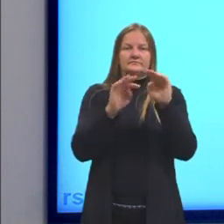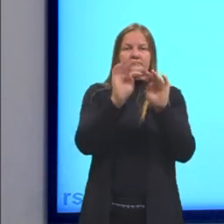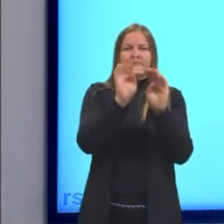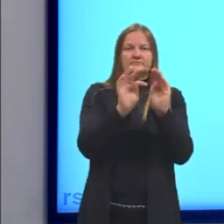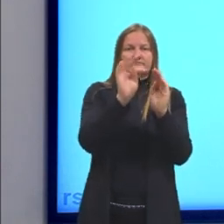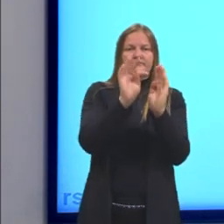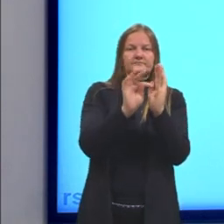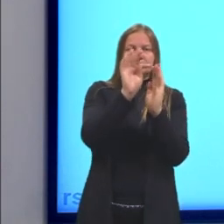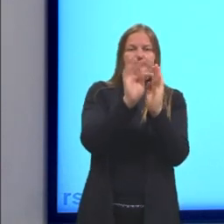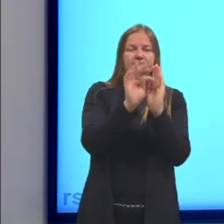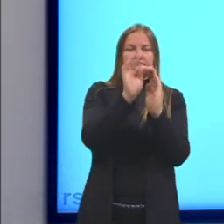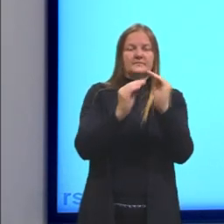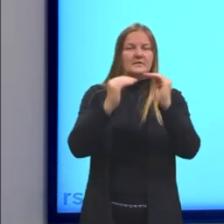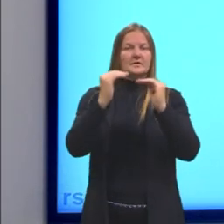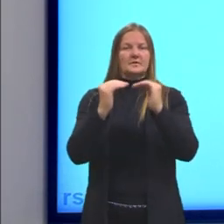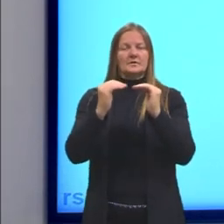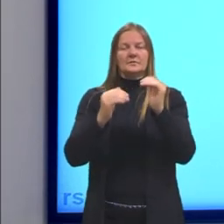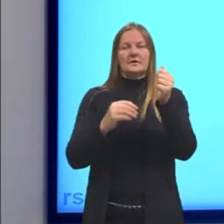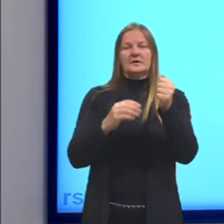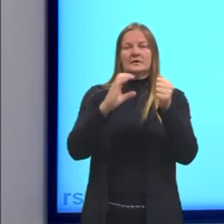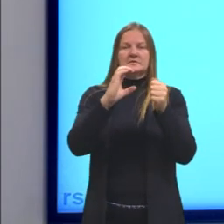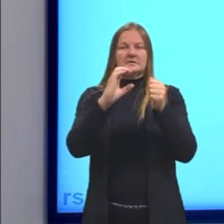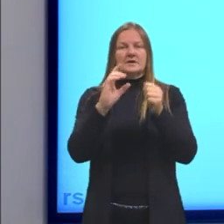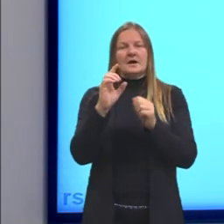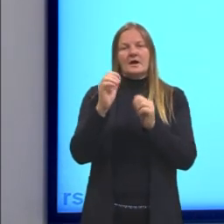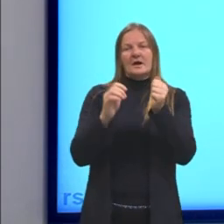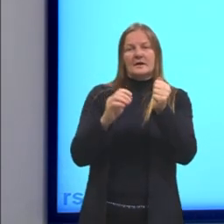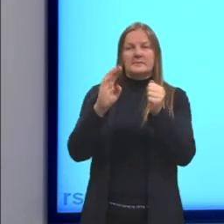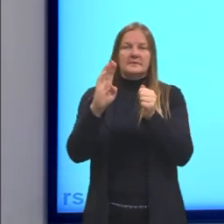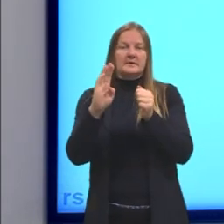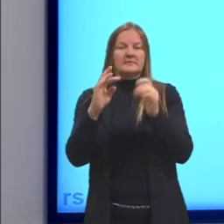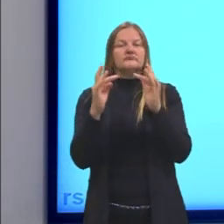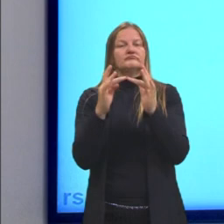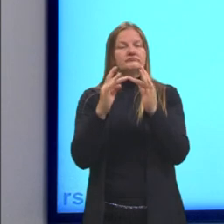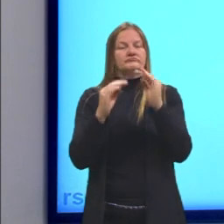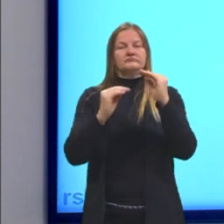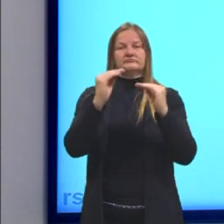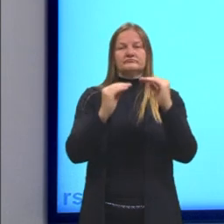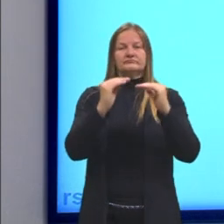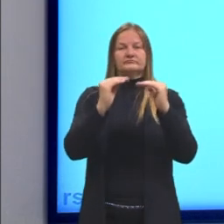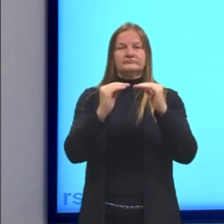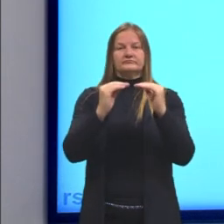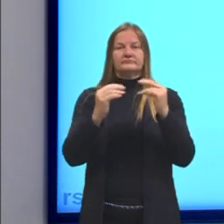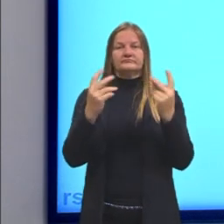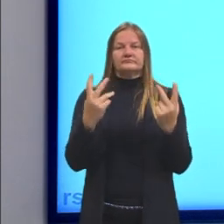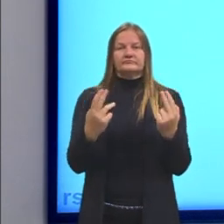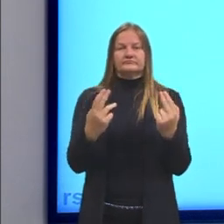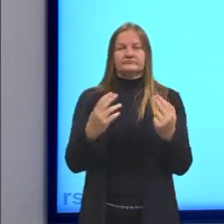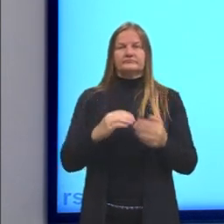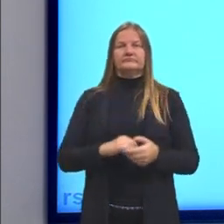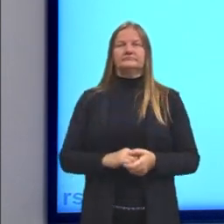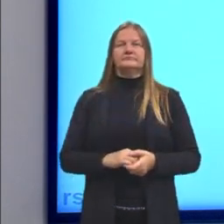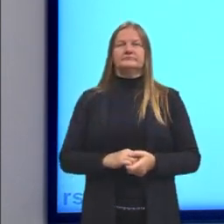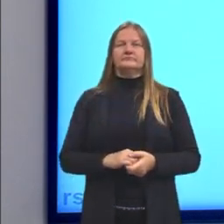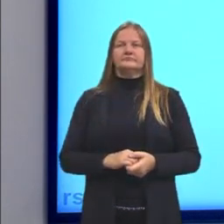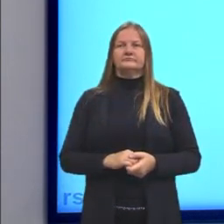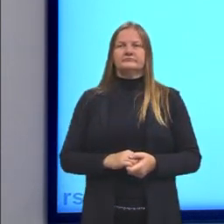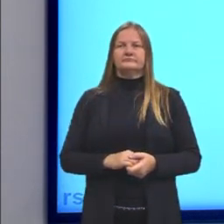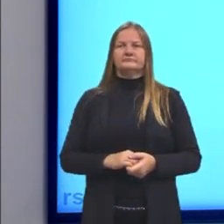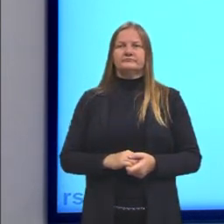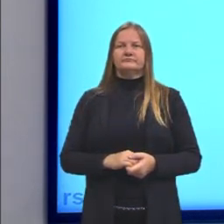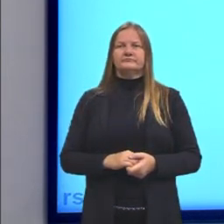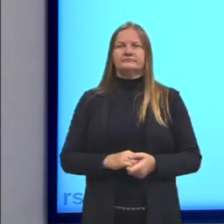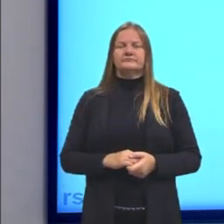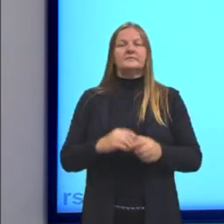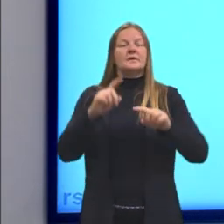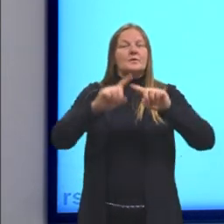o C e B em equilíbrio com o C, então o A também vai estar em equilíbrio com o B. Claro, aqui a gente está